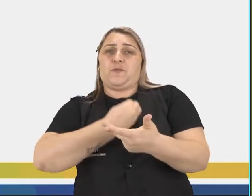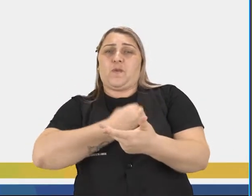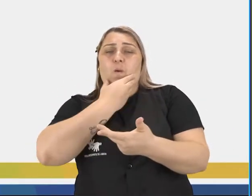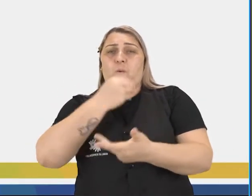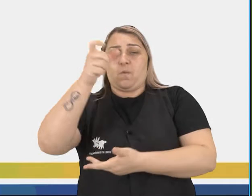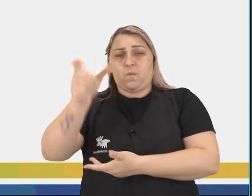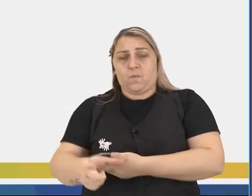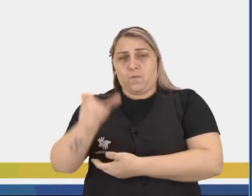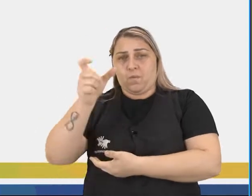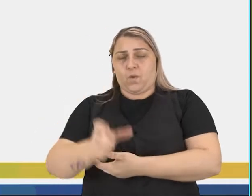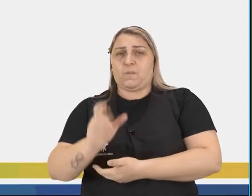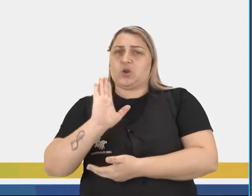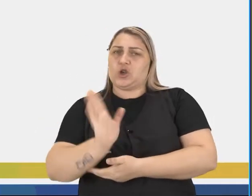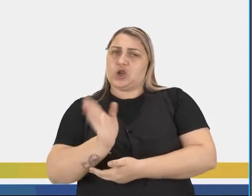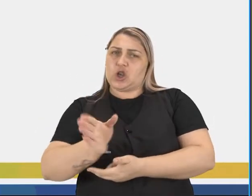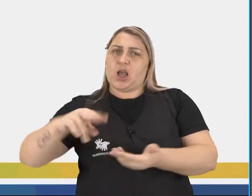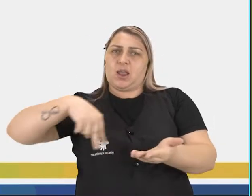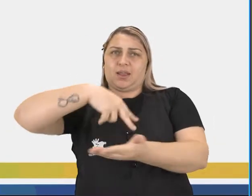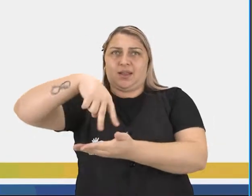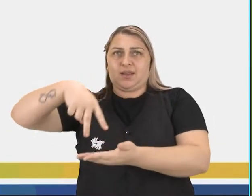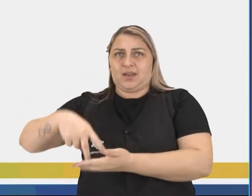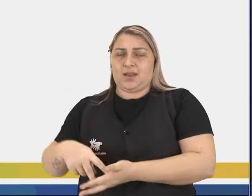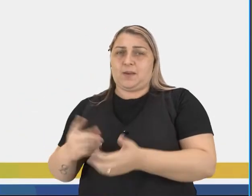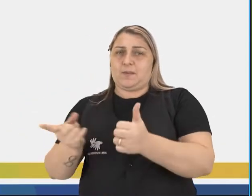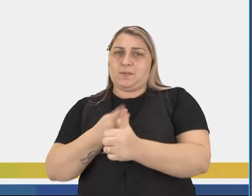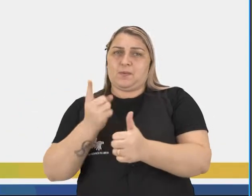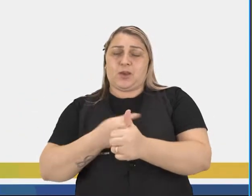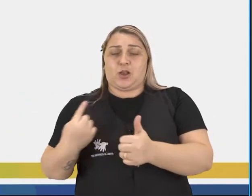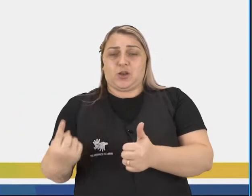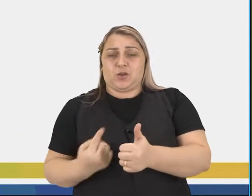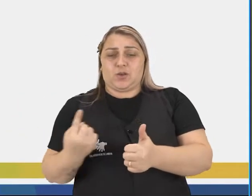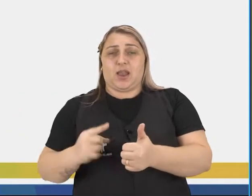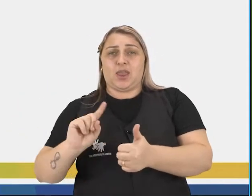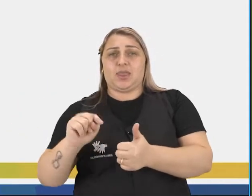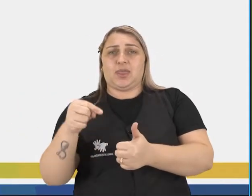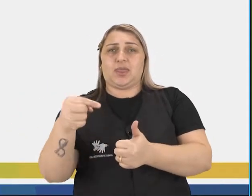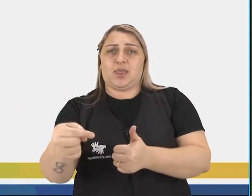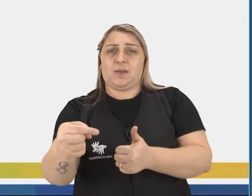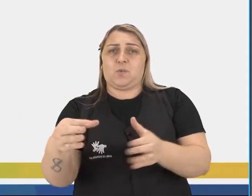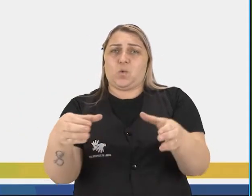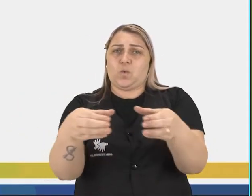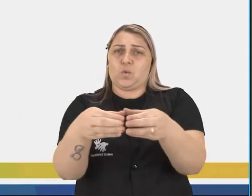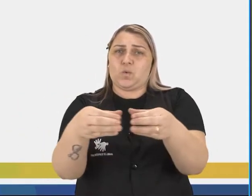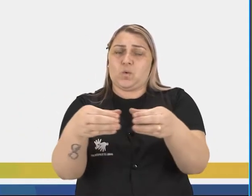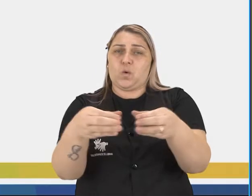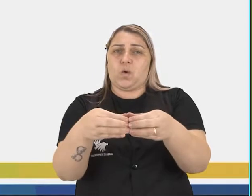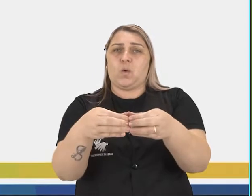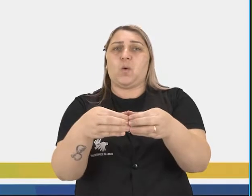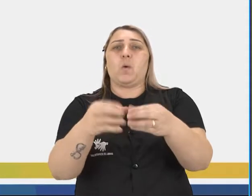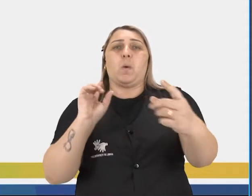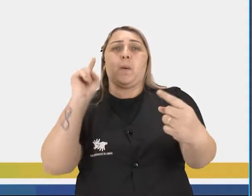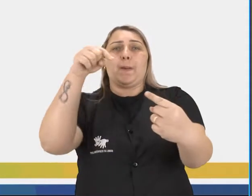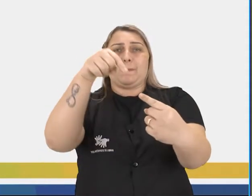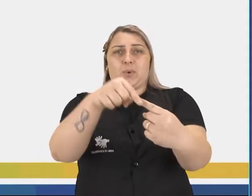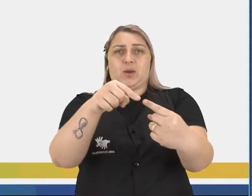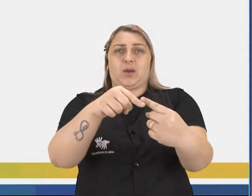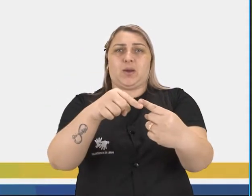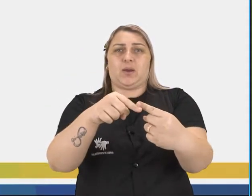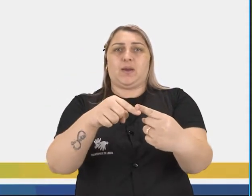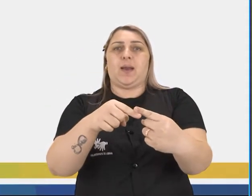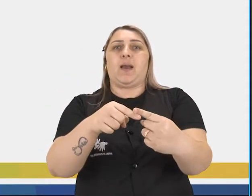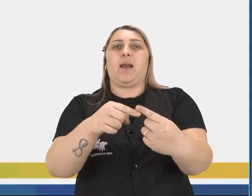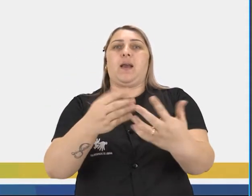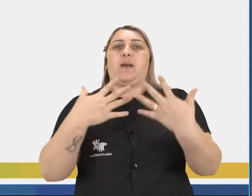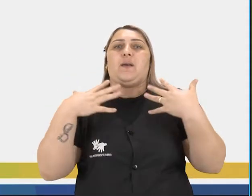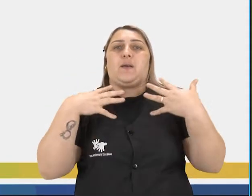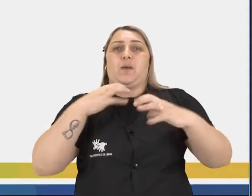o homem pré-histórico já dançava. Primeiramente sozinho e depois em um grupo com o objetivo de se aquecer e de